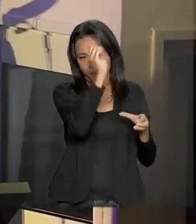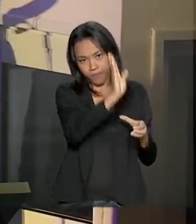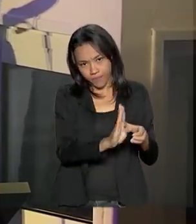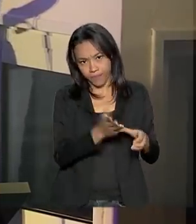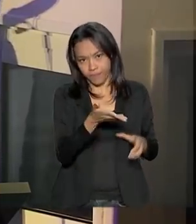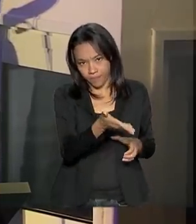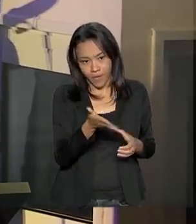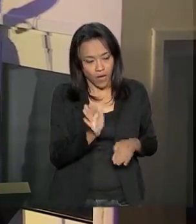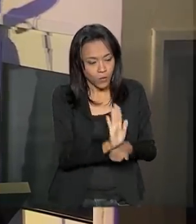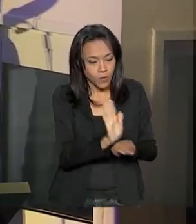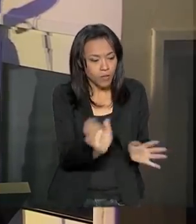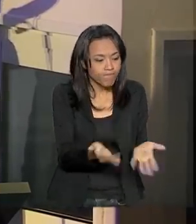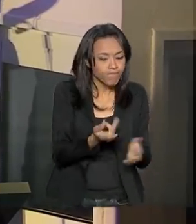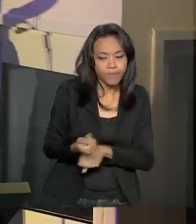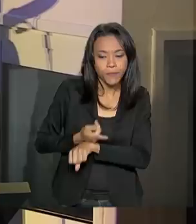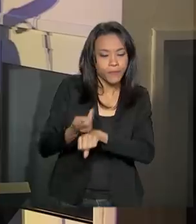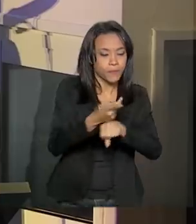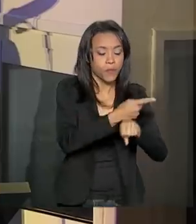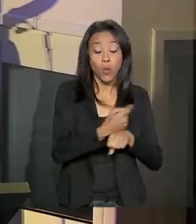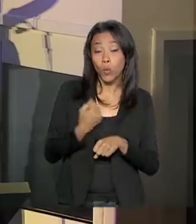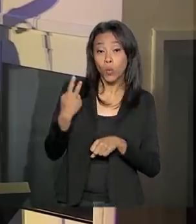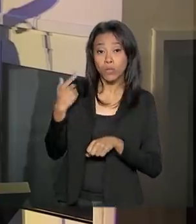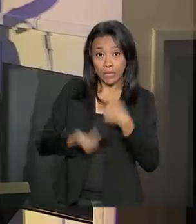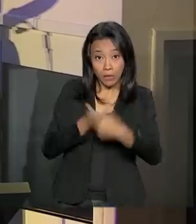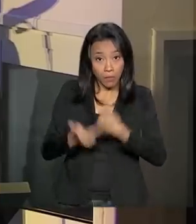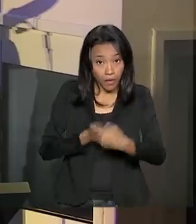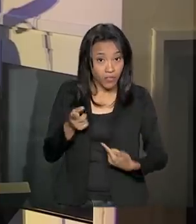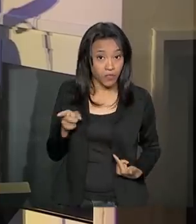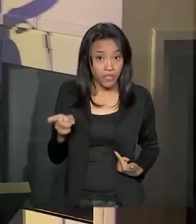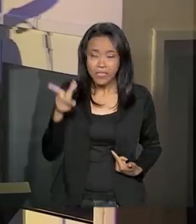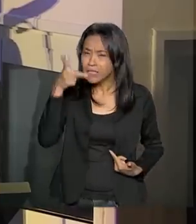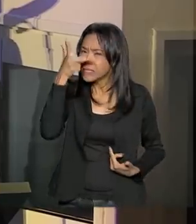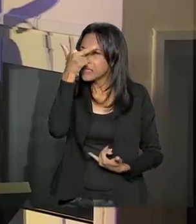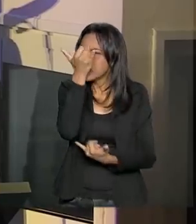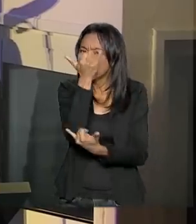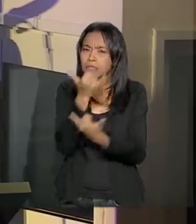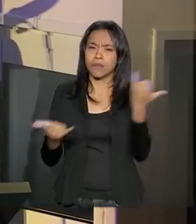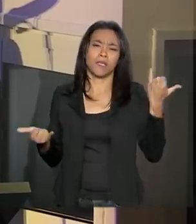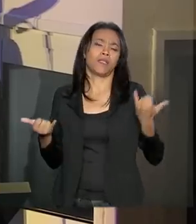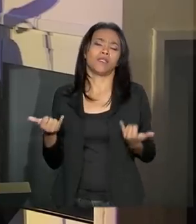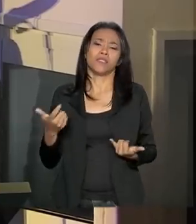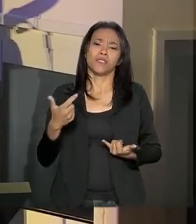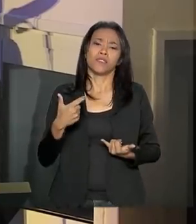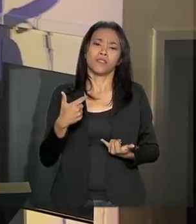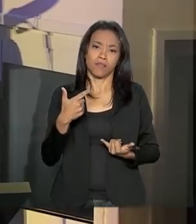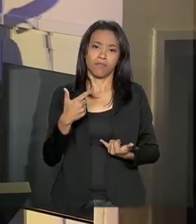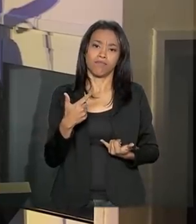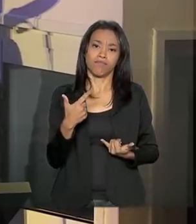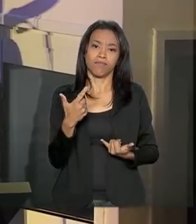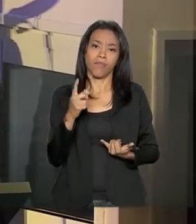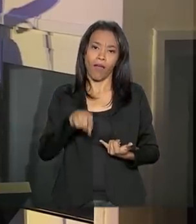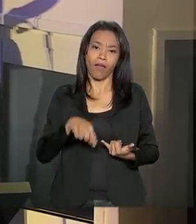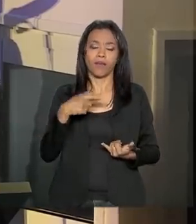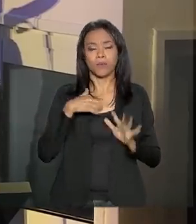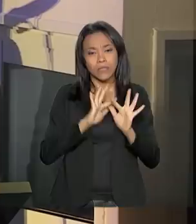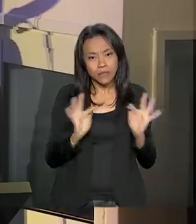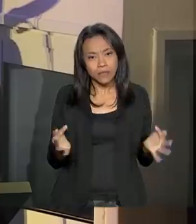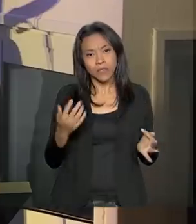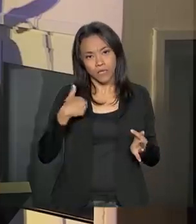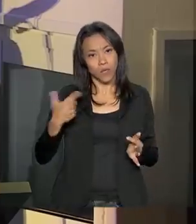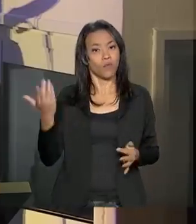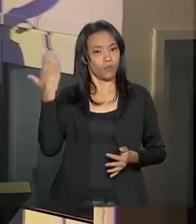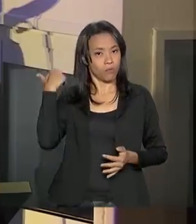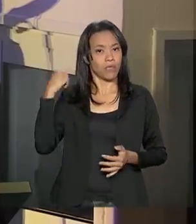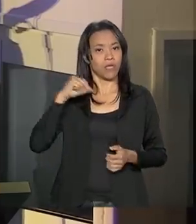O trabalho de vocês foi muito semelhante daquele humildemente prestado por mim no